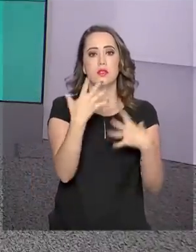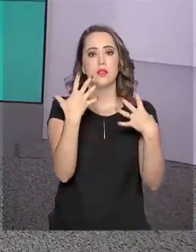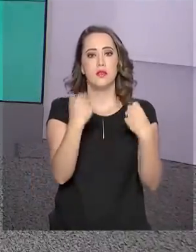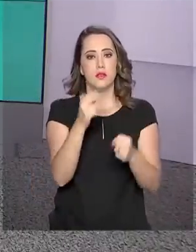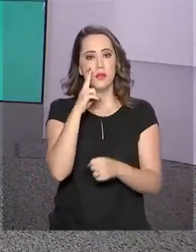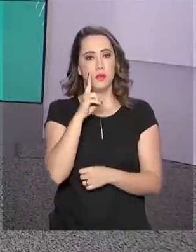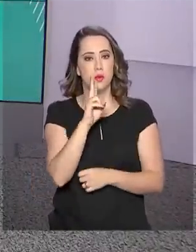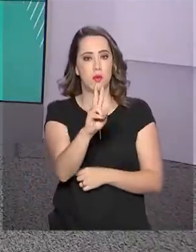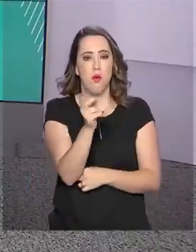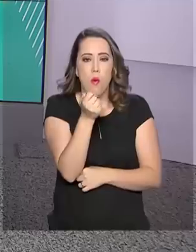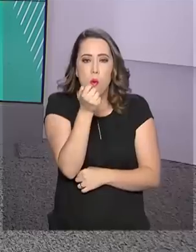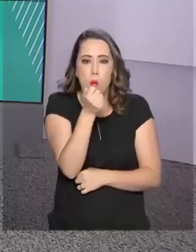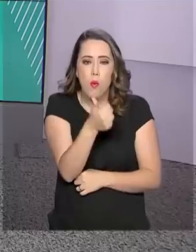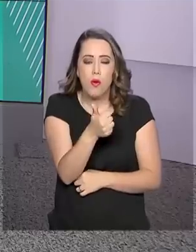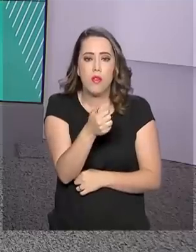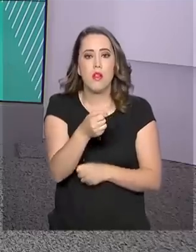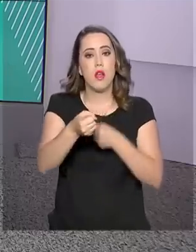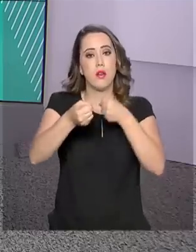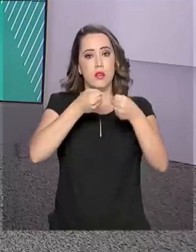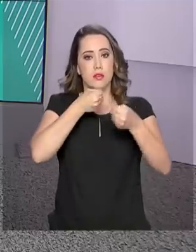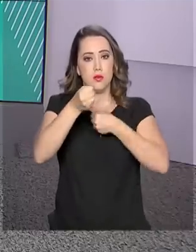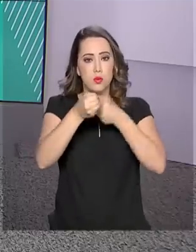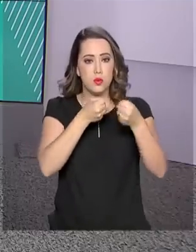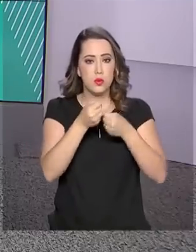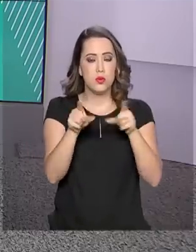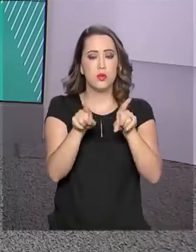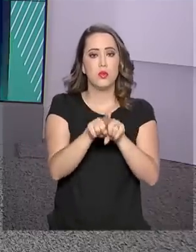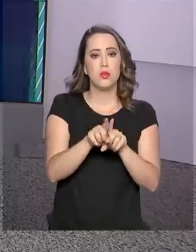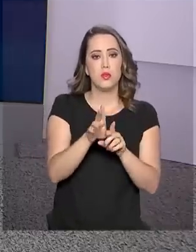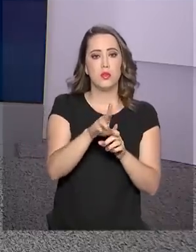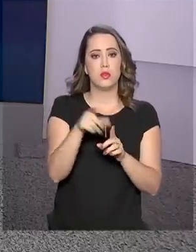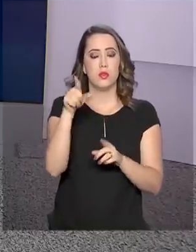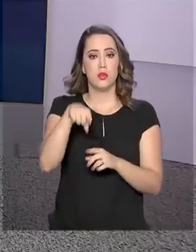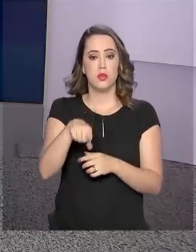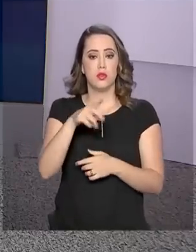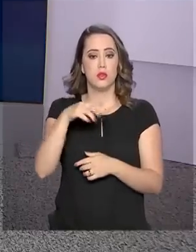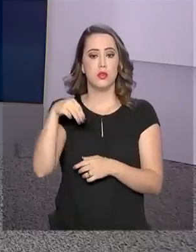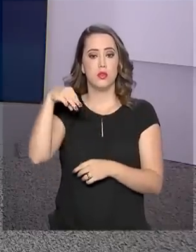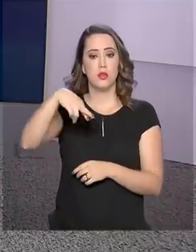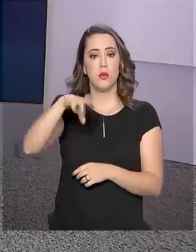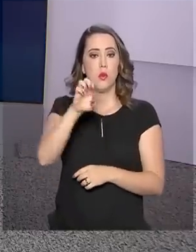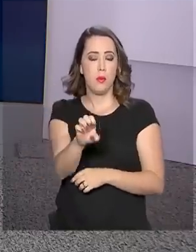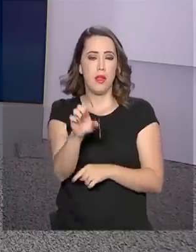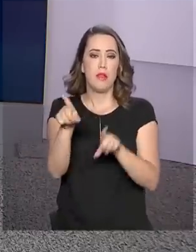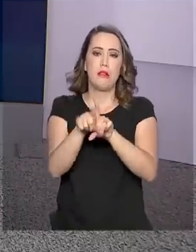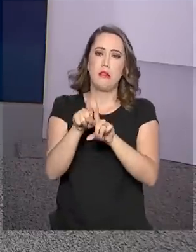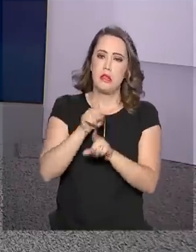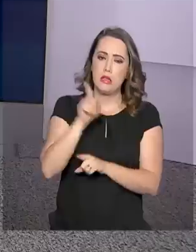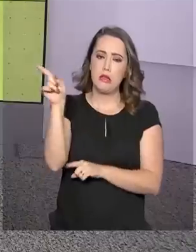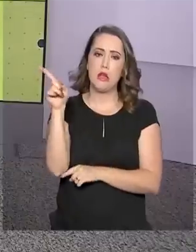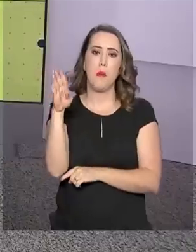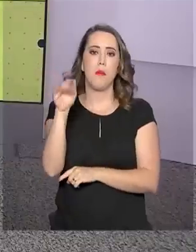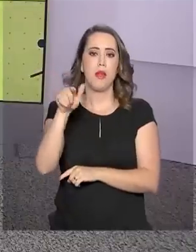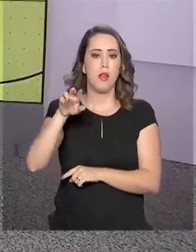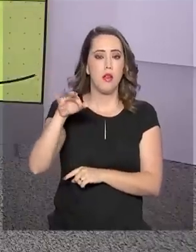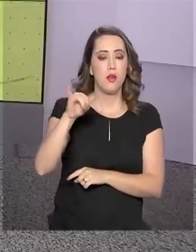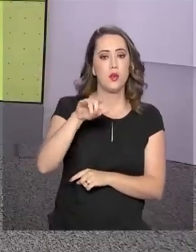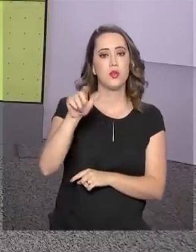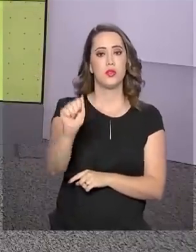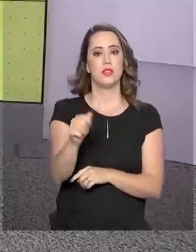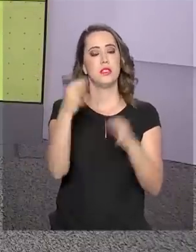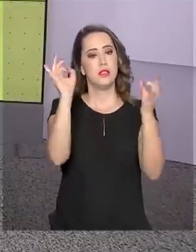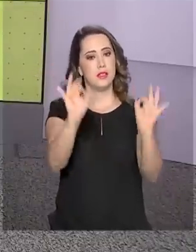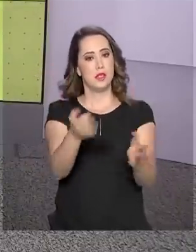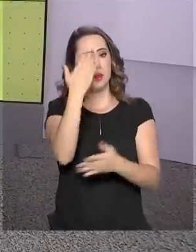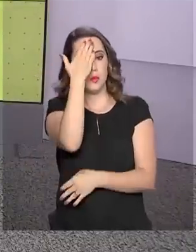acompanhar, daqui a pouco, a entrevista coletiva com o Itamaraty, lá de Bruxelas, na Bélgica. Está certo,